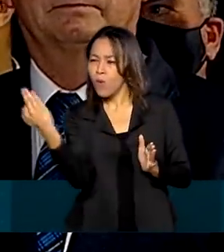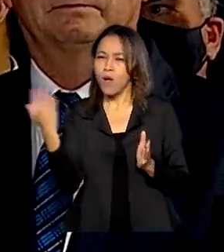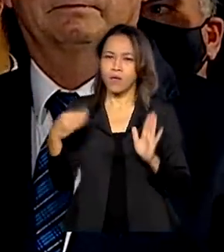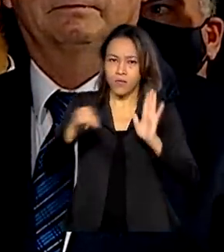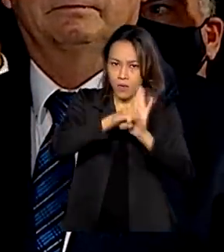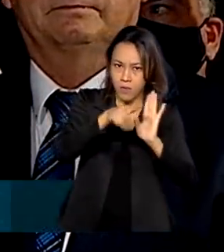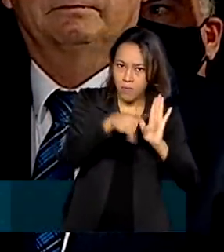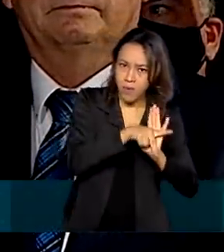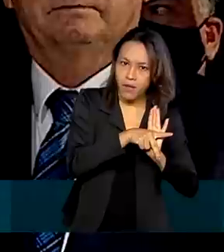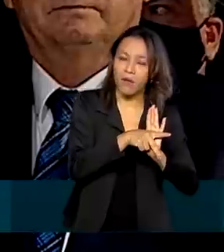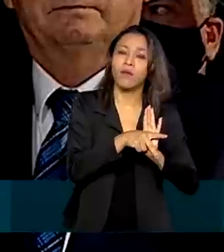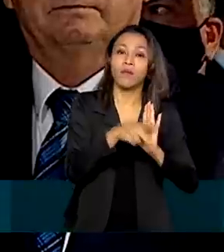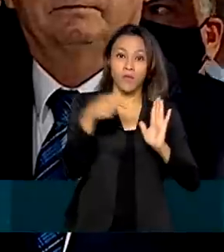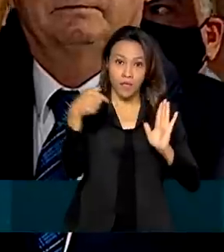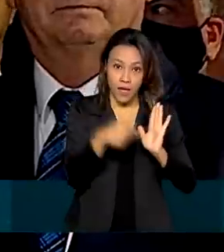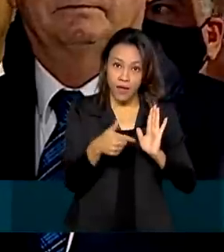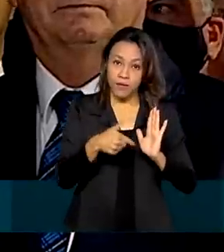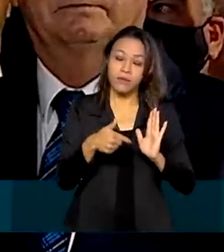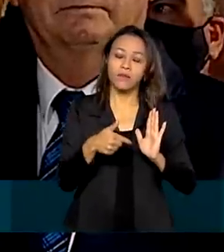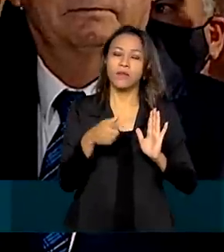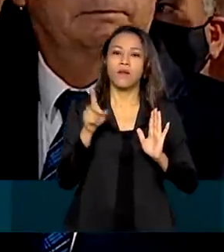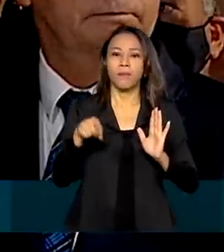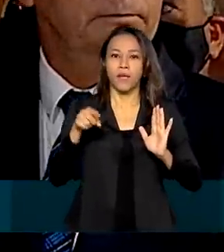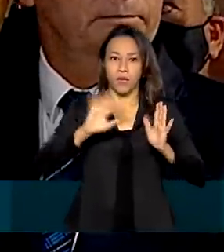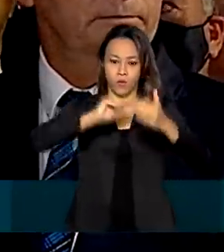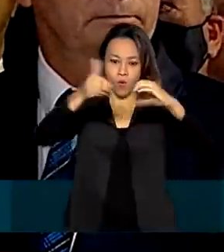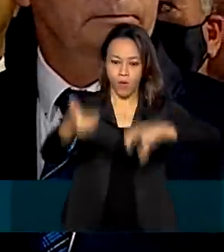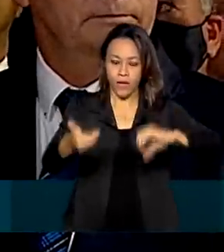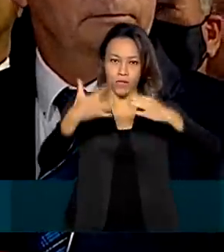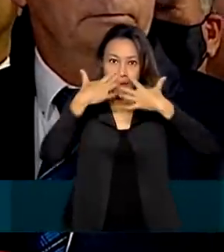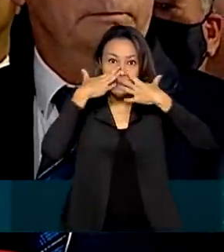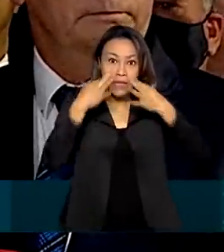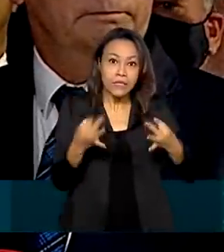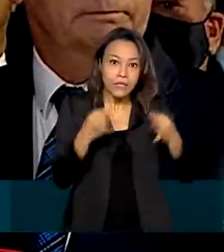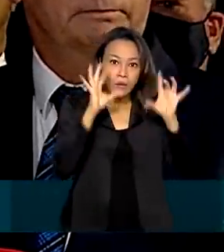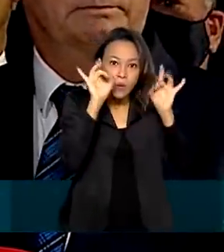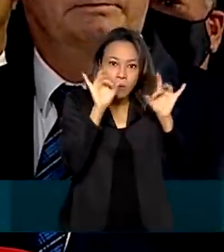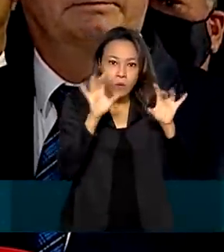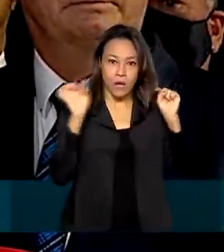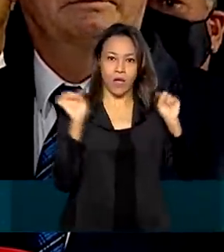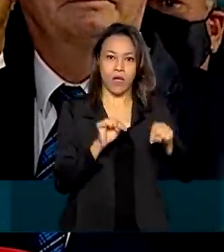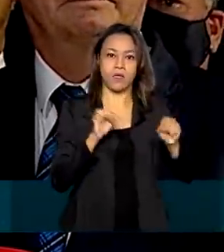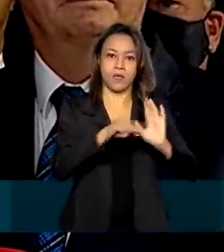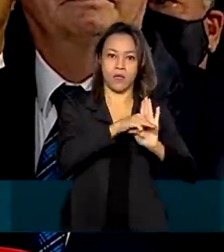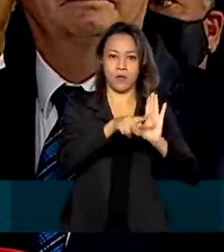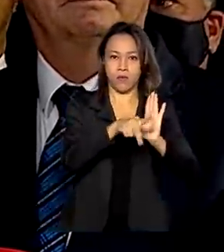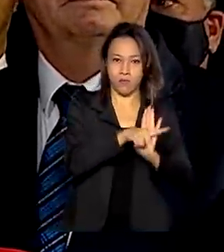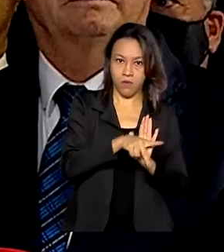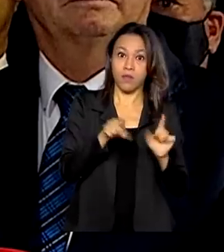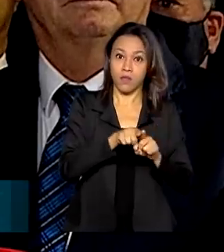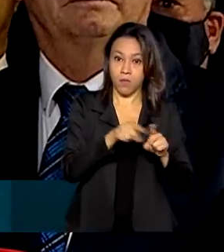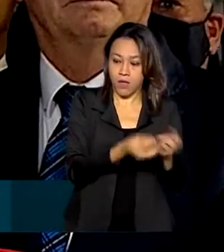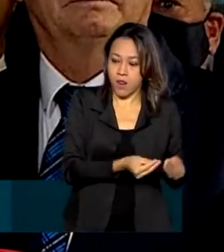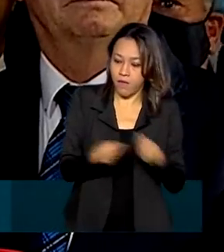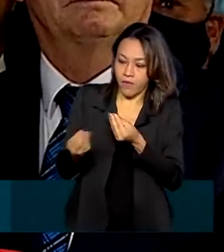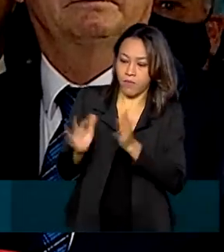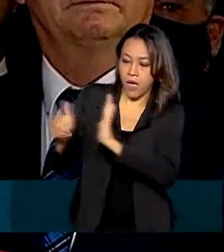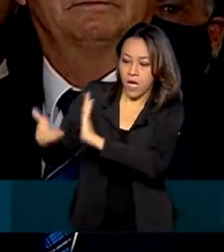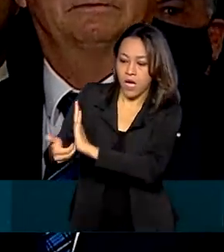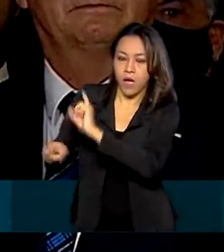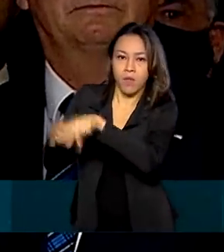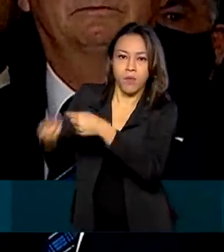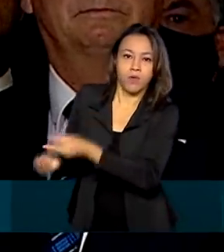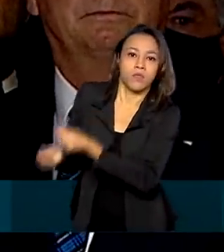pelo Congresso Nacional dada a devida atenção, devido encaminhamento, também pela Câmara dos Deputados, pelo